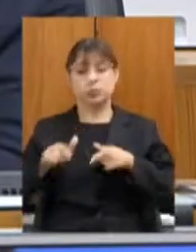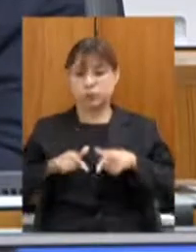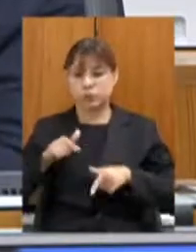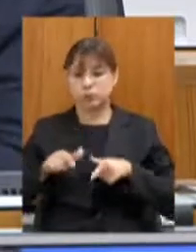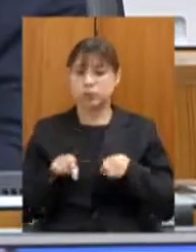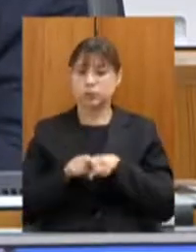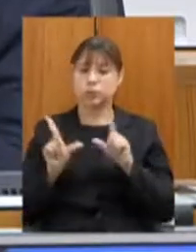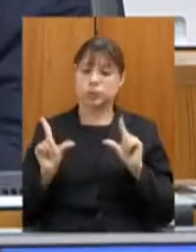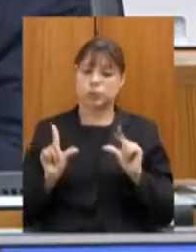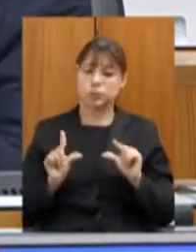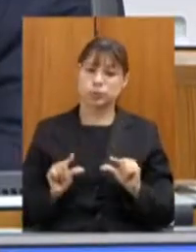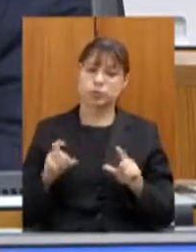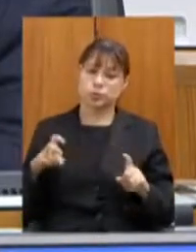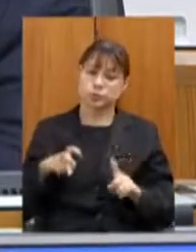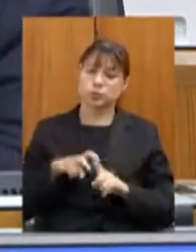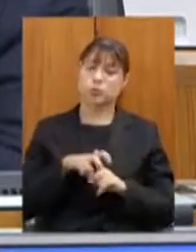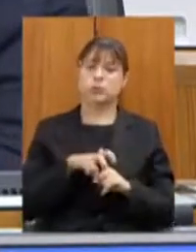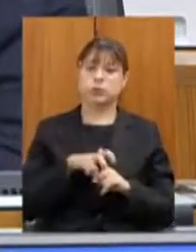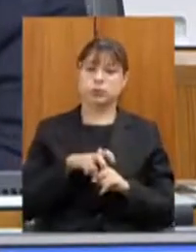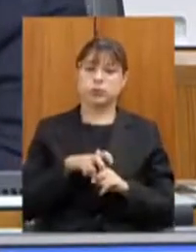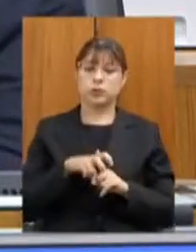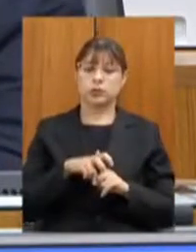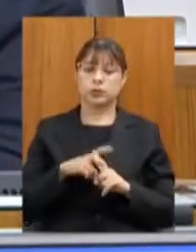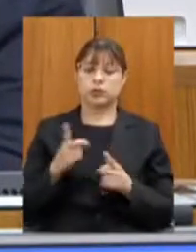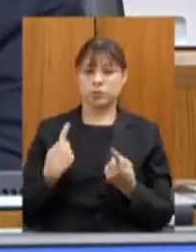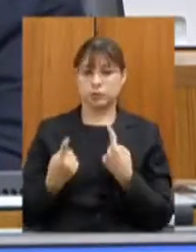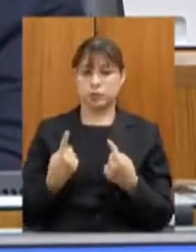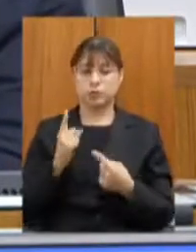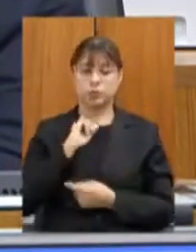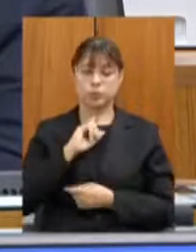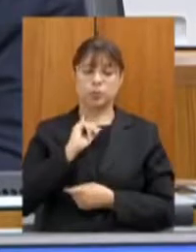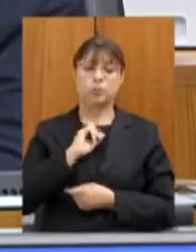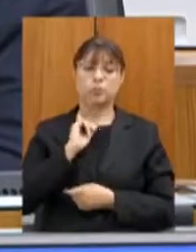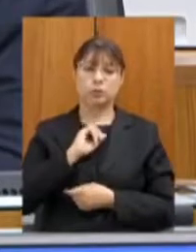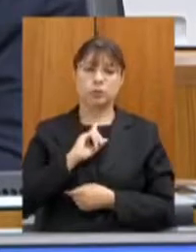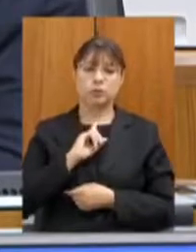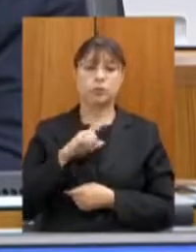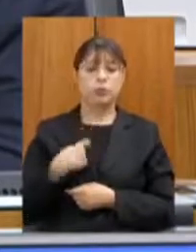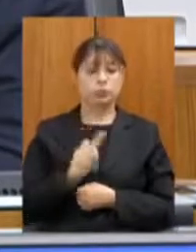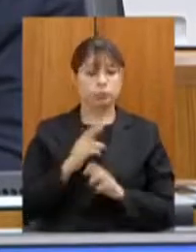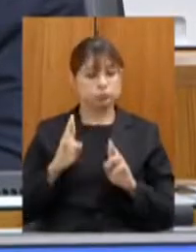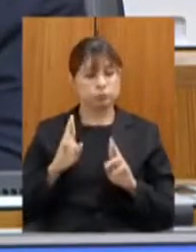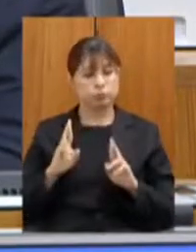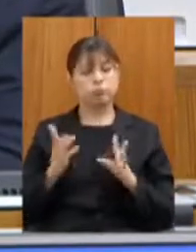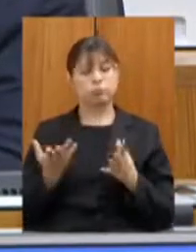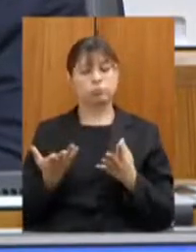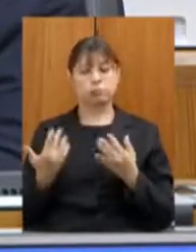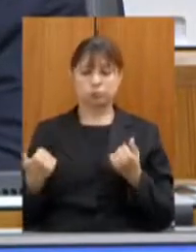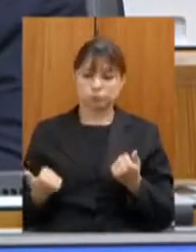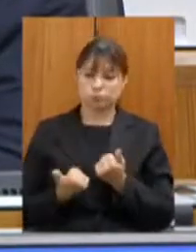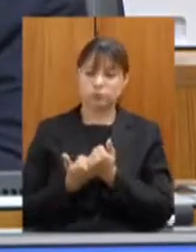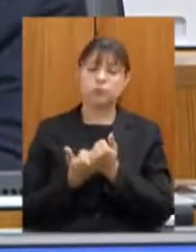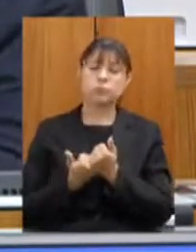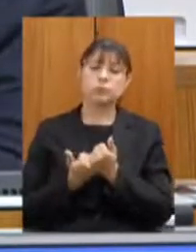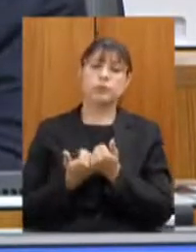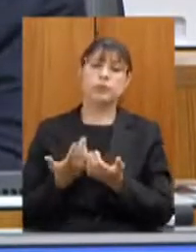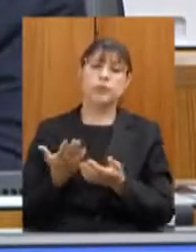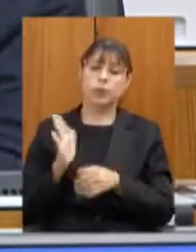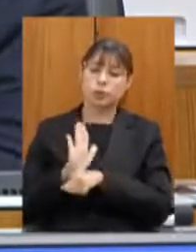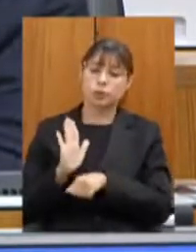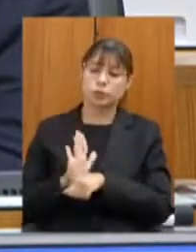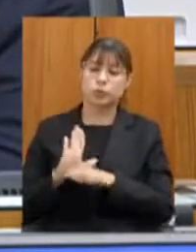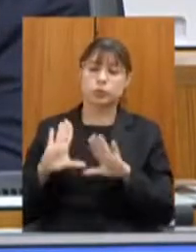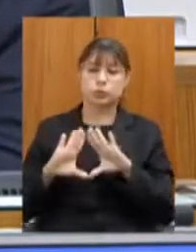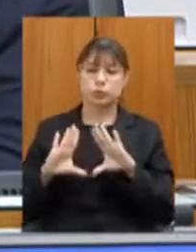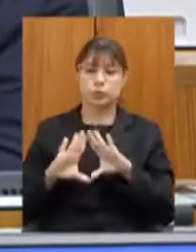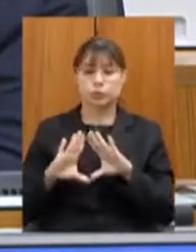reduzir os acidentes nas nossas estradas mineiras nós contamos com a colaboração dessa casa se